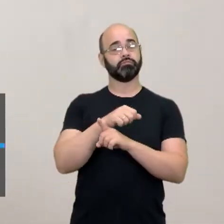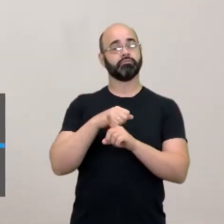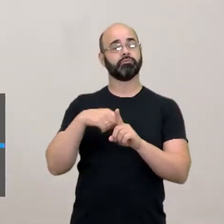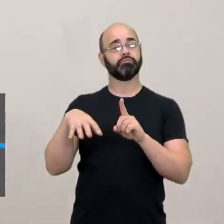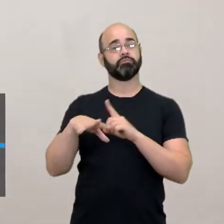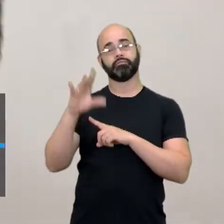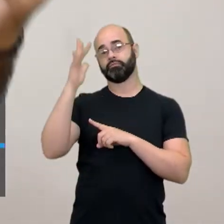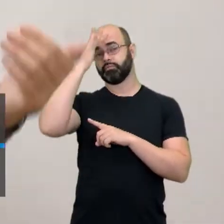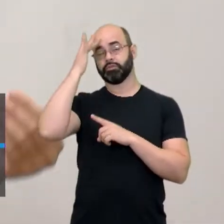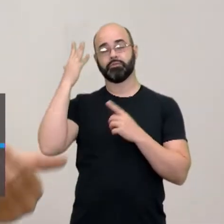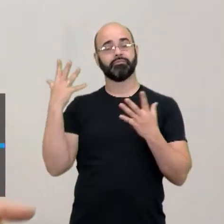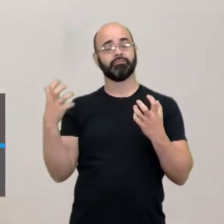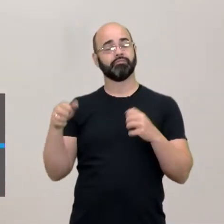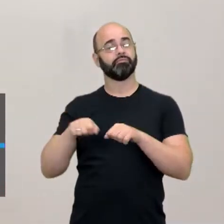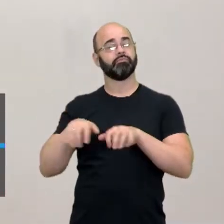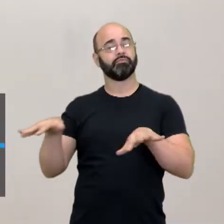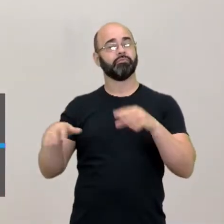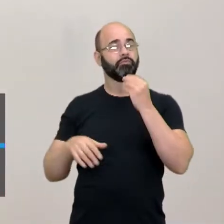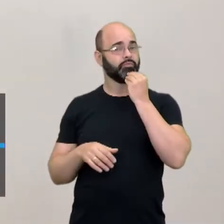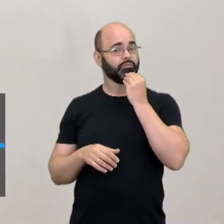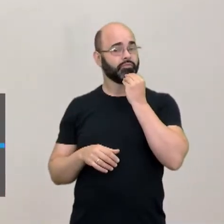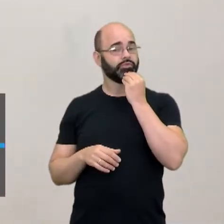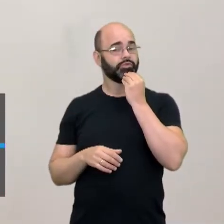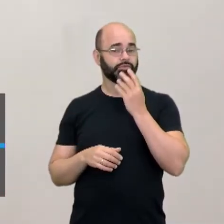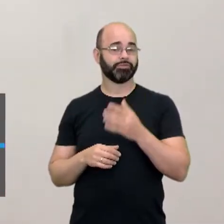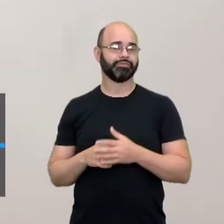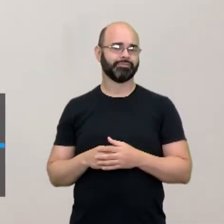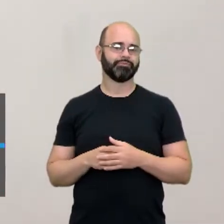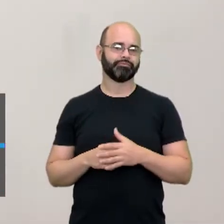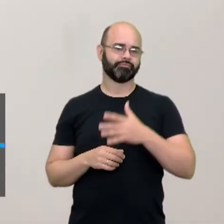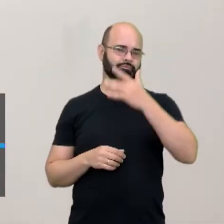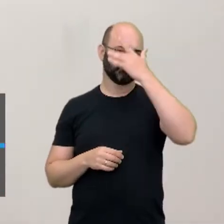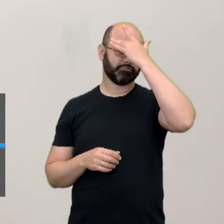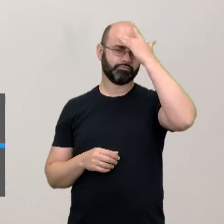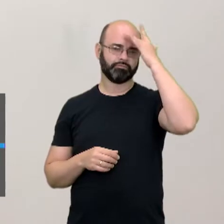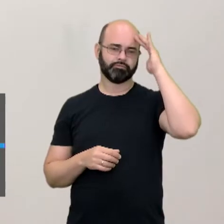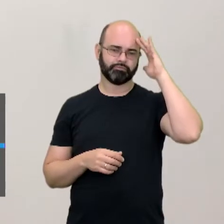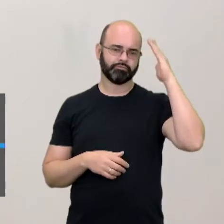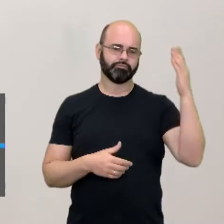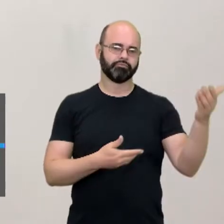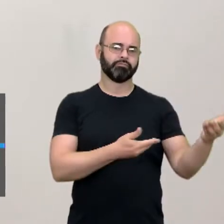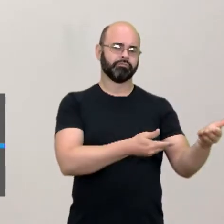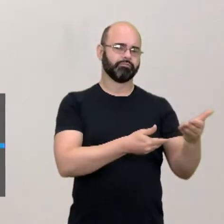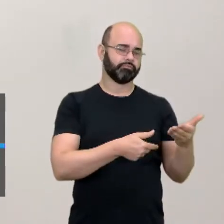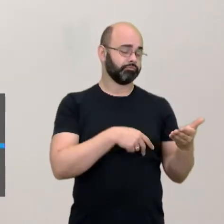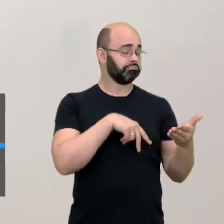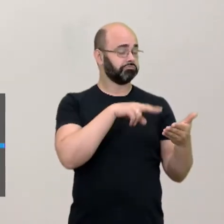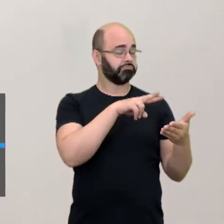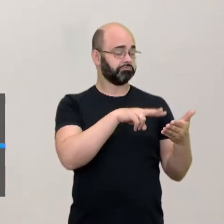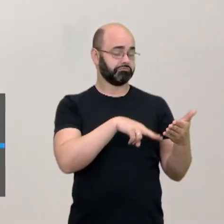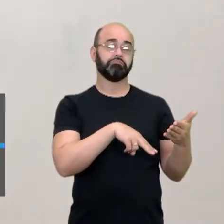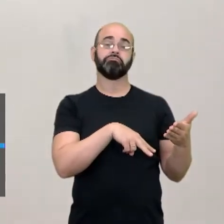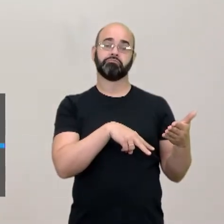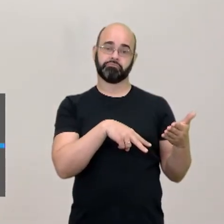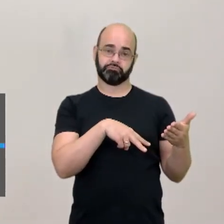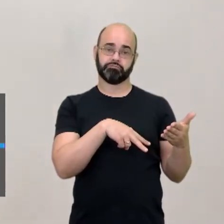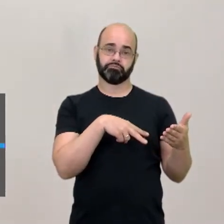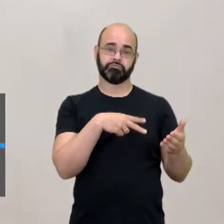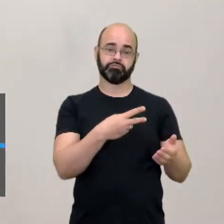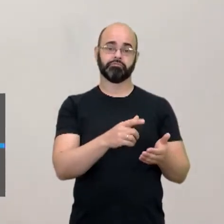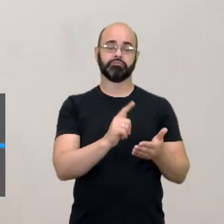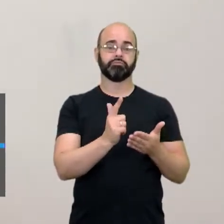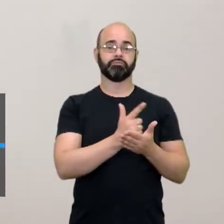quantidade gigantesca de anônimos, que iriam se apropriar dessas emoções literárias.